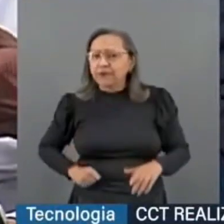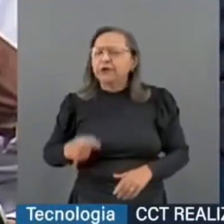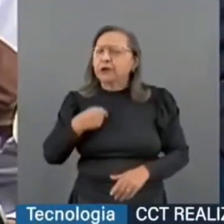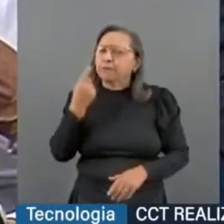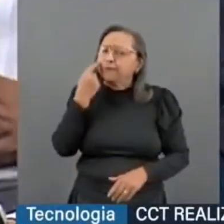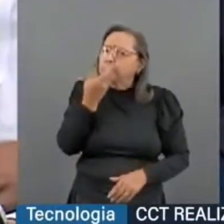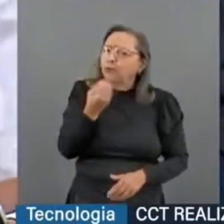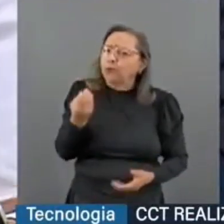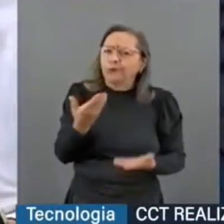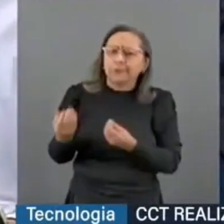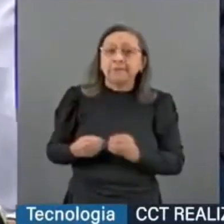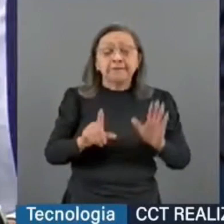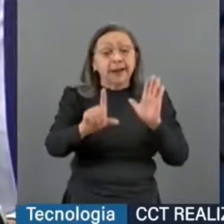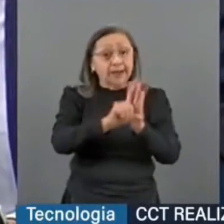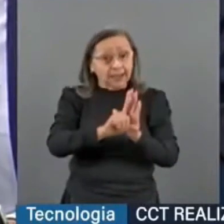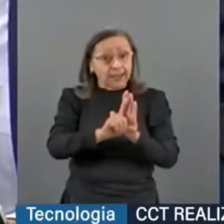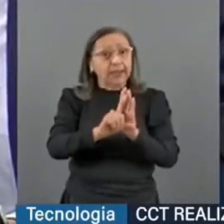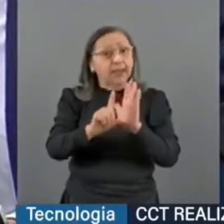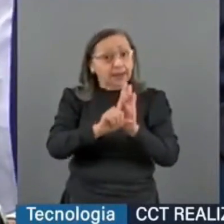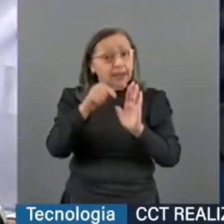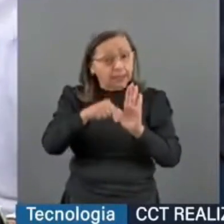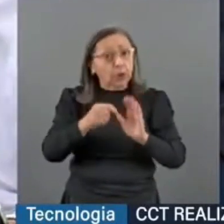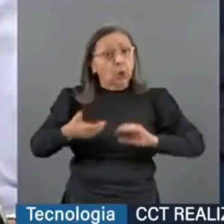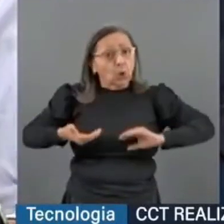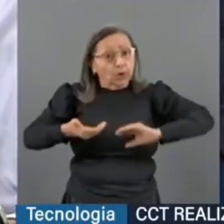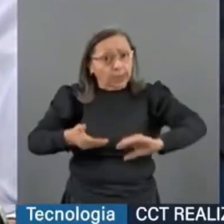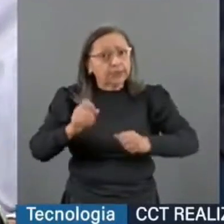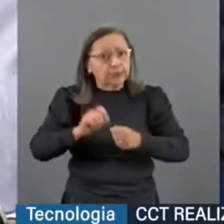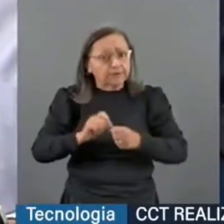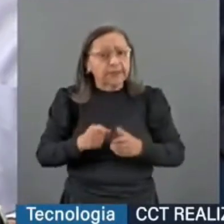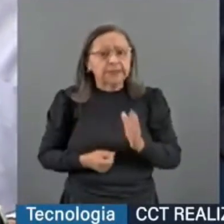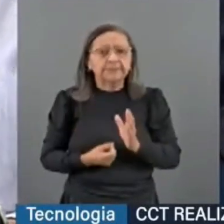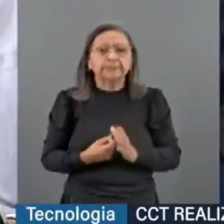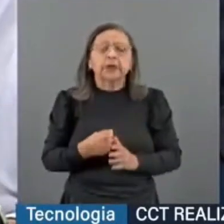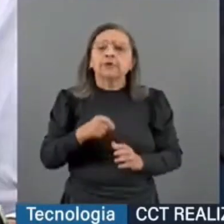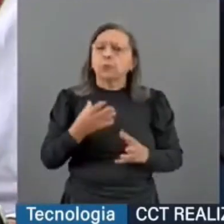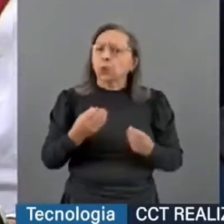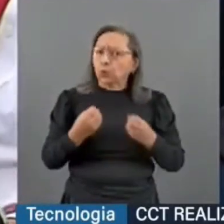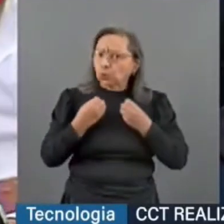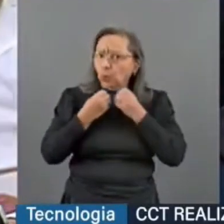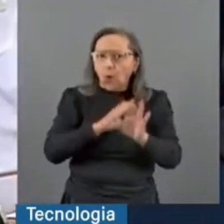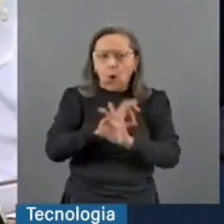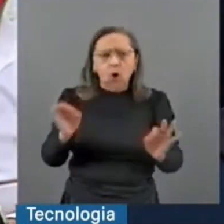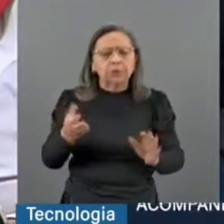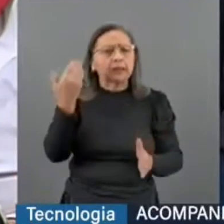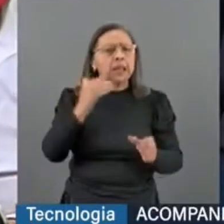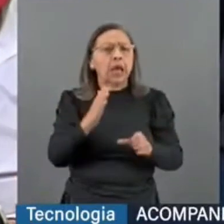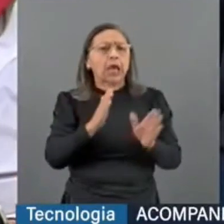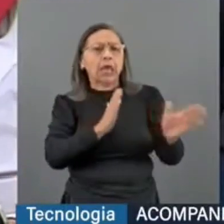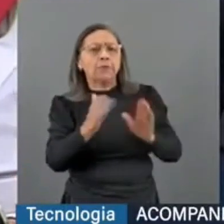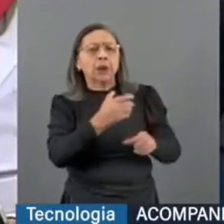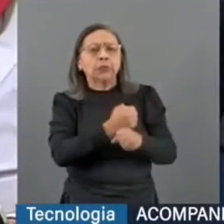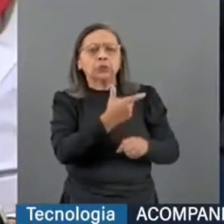uma lei, que foi produzida por esse Congresso, que foi extremamente elogiada à sua época, em 2016,